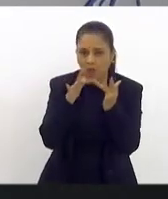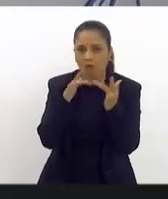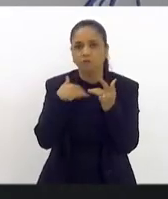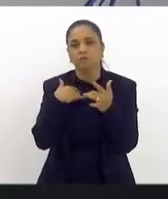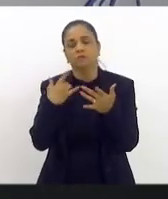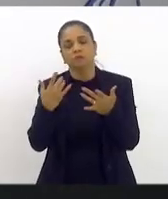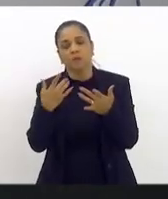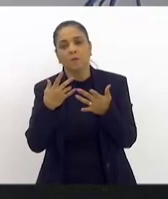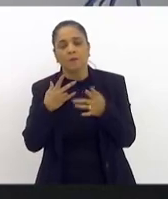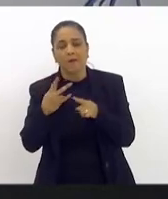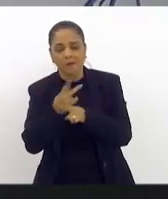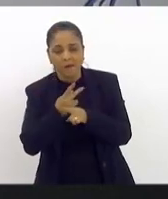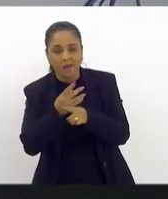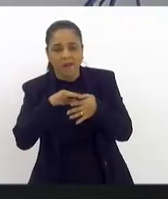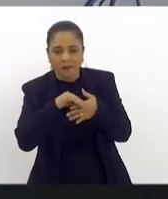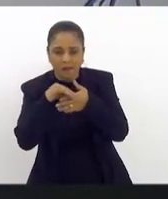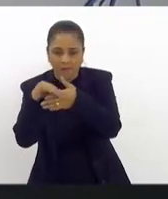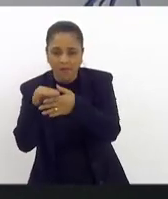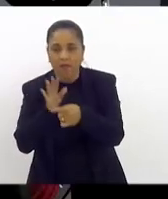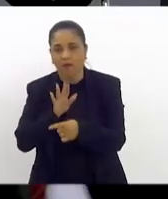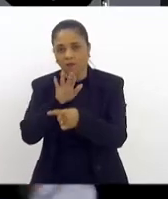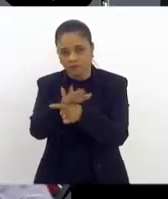está sempre procurando encaminhar e ajudar.